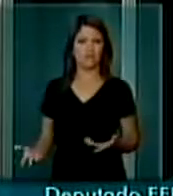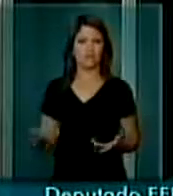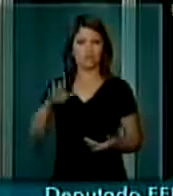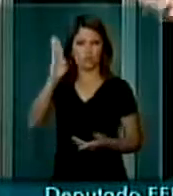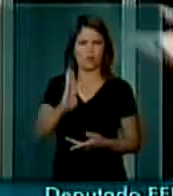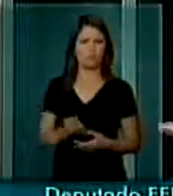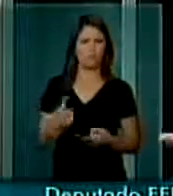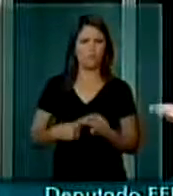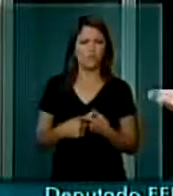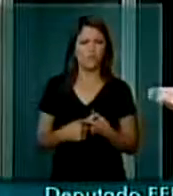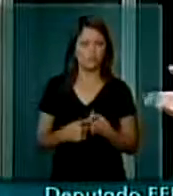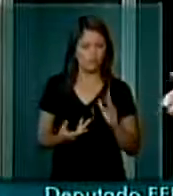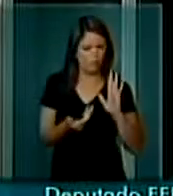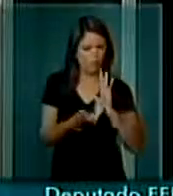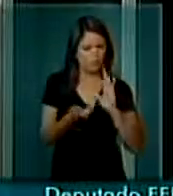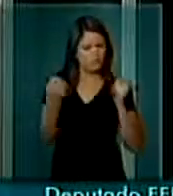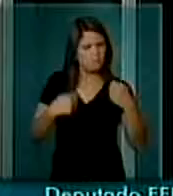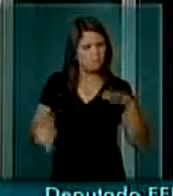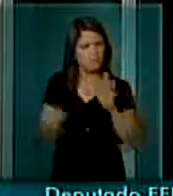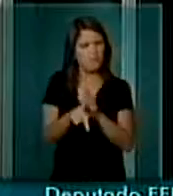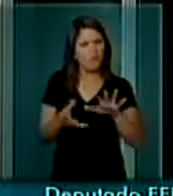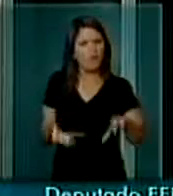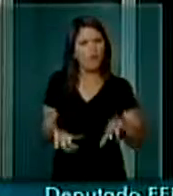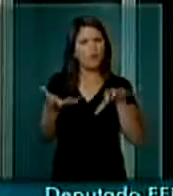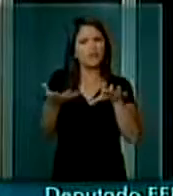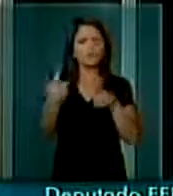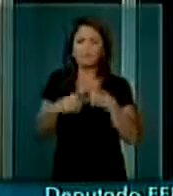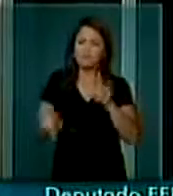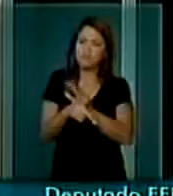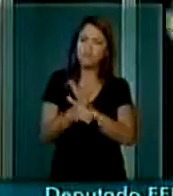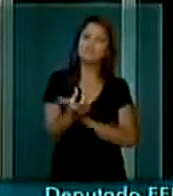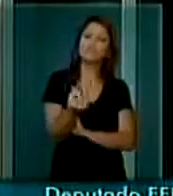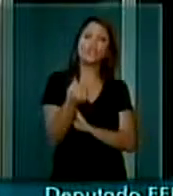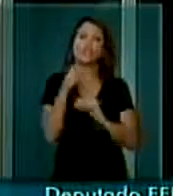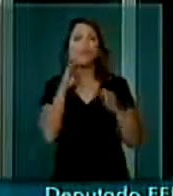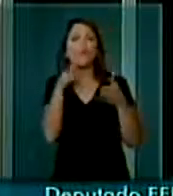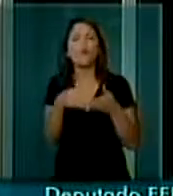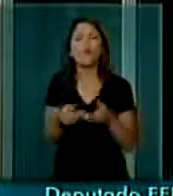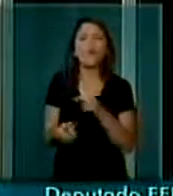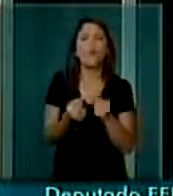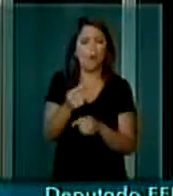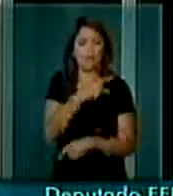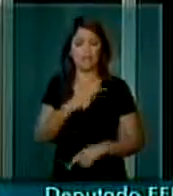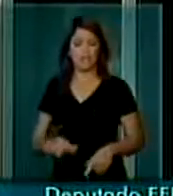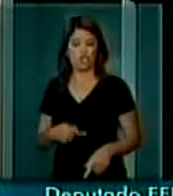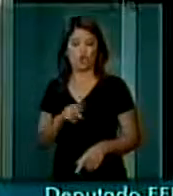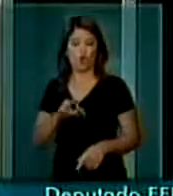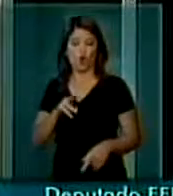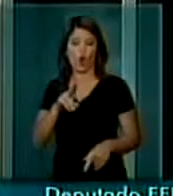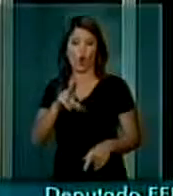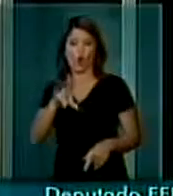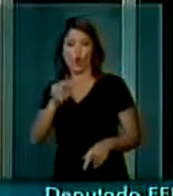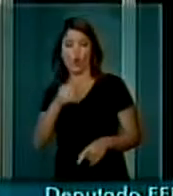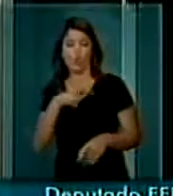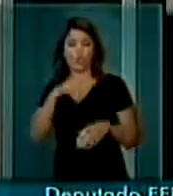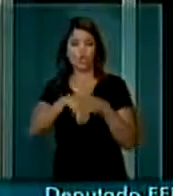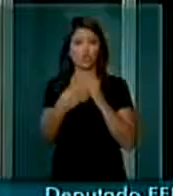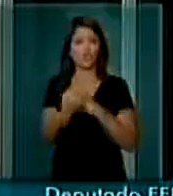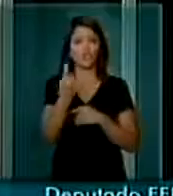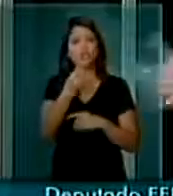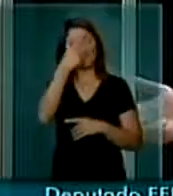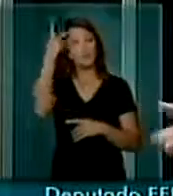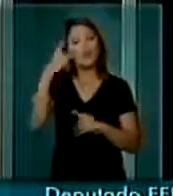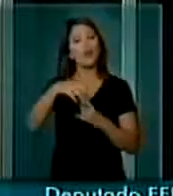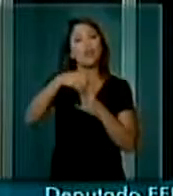tem que deliberar sobre isso, é o Congresso que delibera sobre o orçamento, não é o Presidente da República sozinho, lá na sala com o eminente líder